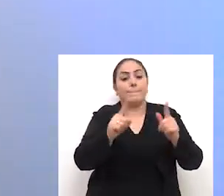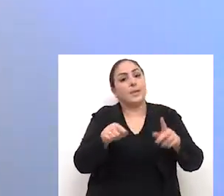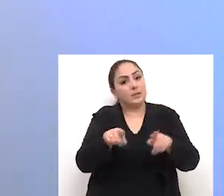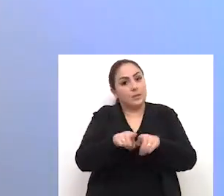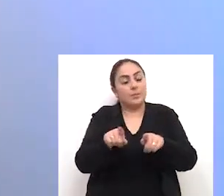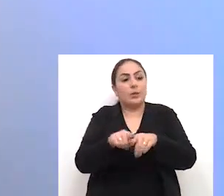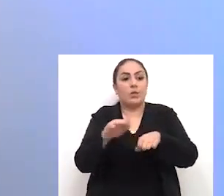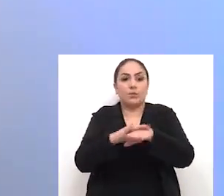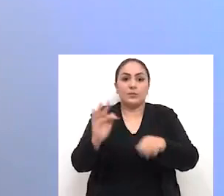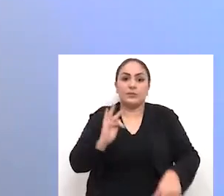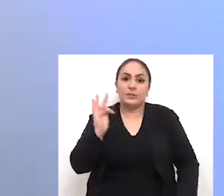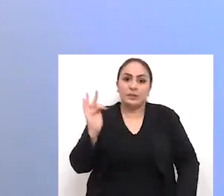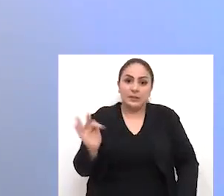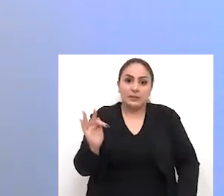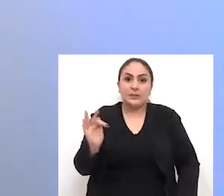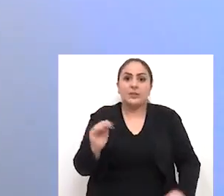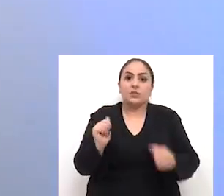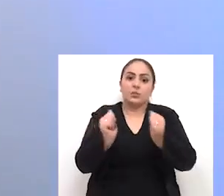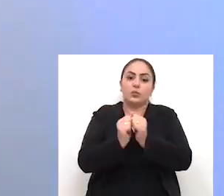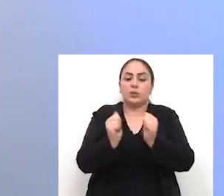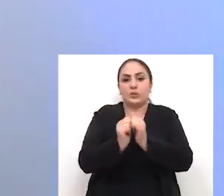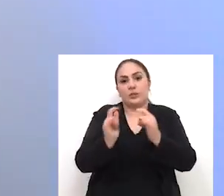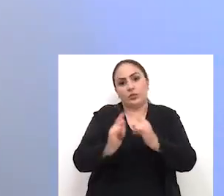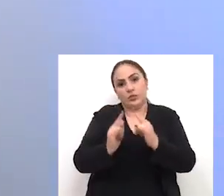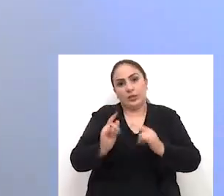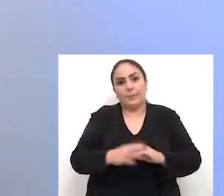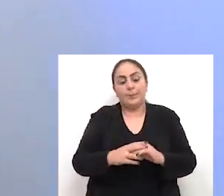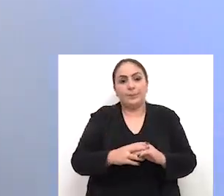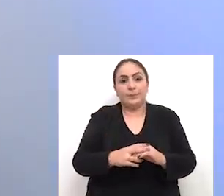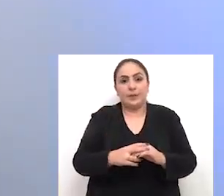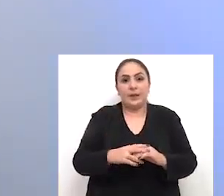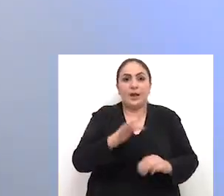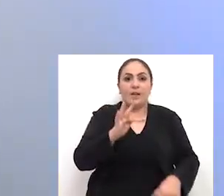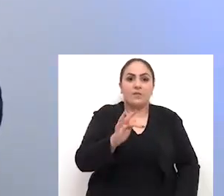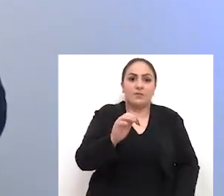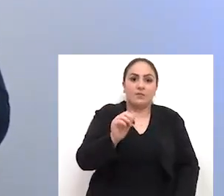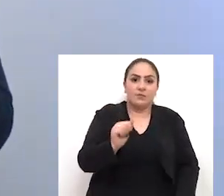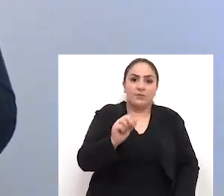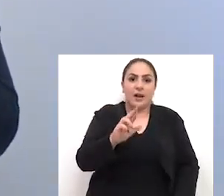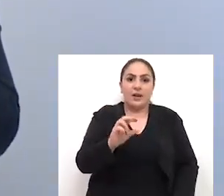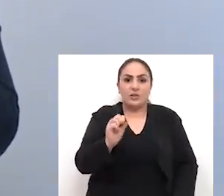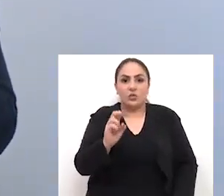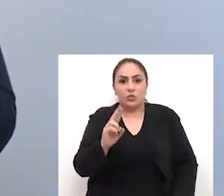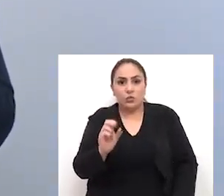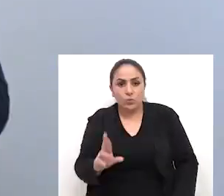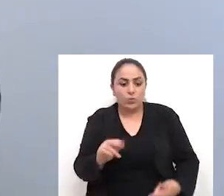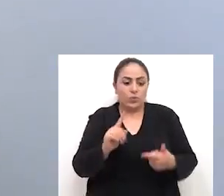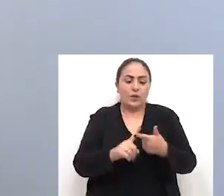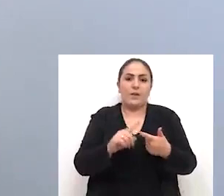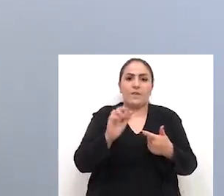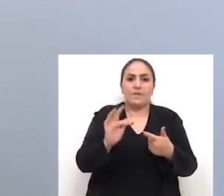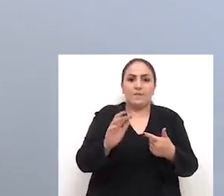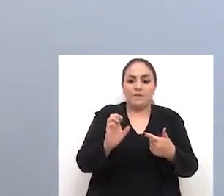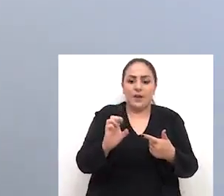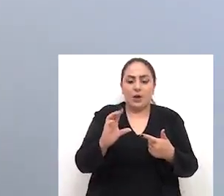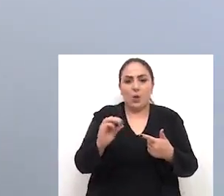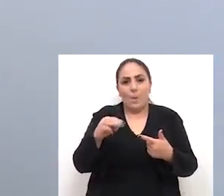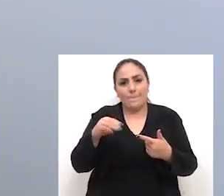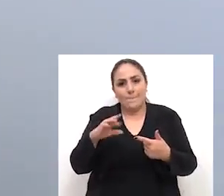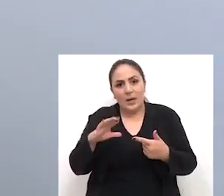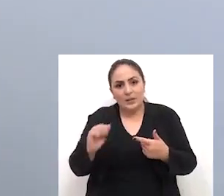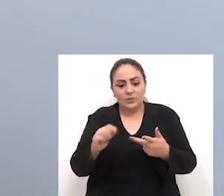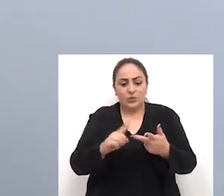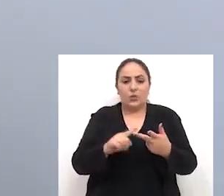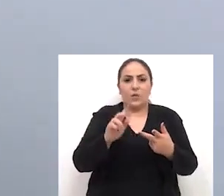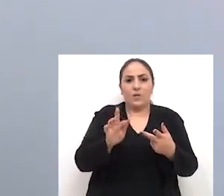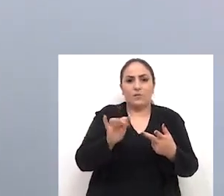mas conversa também com as federações que reúnem essas entidades. A Farsul, a Fecomércio, a Fiergs, a FederaSul,